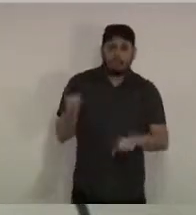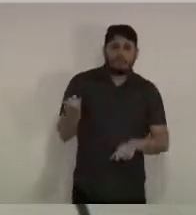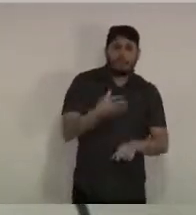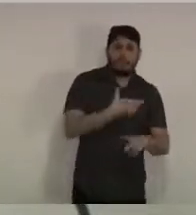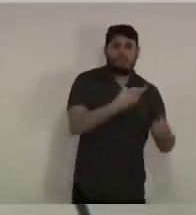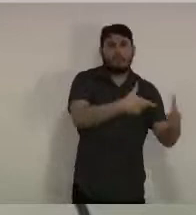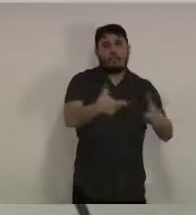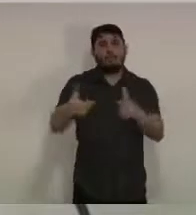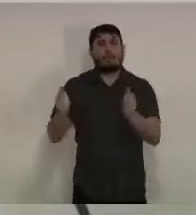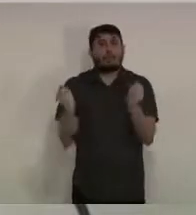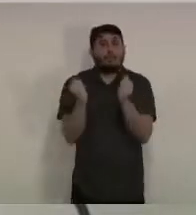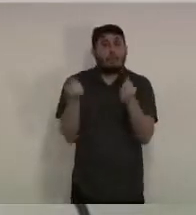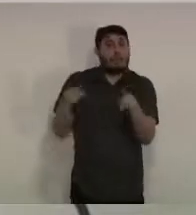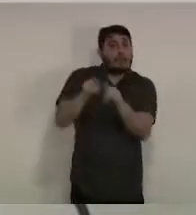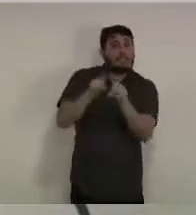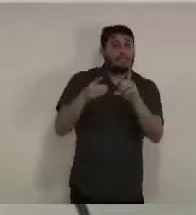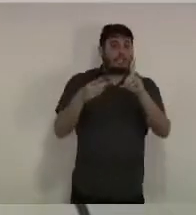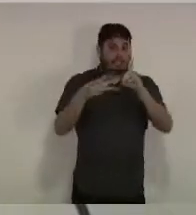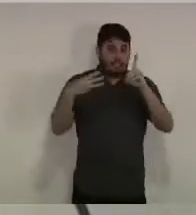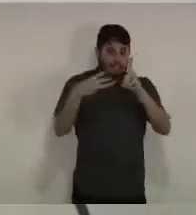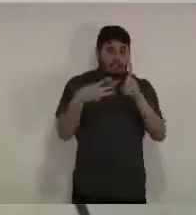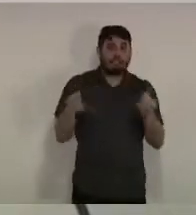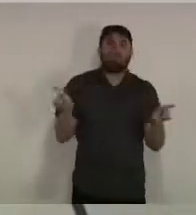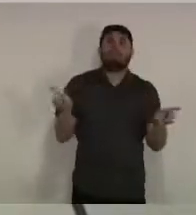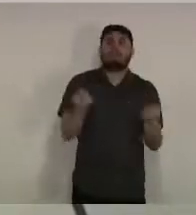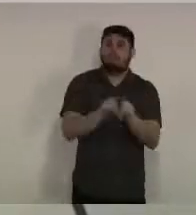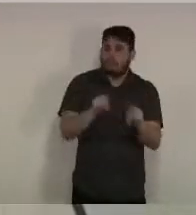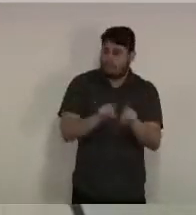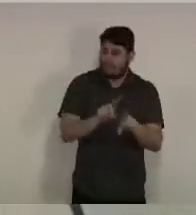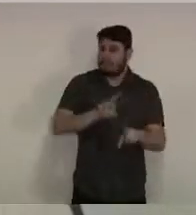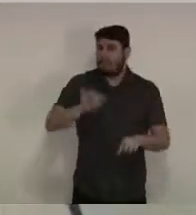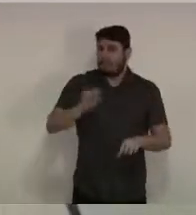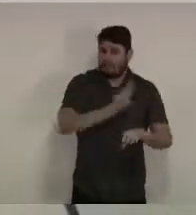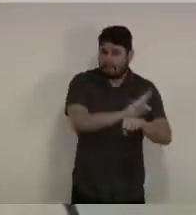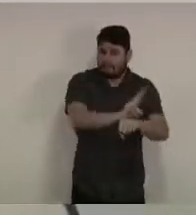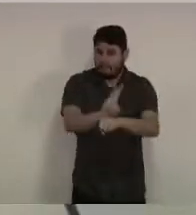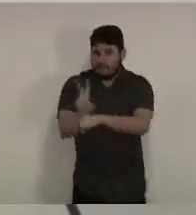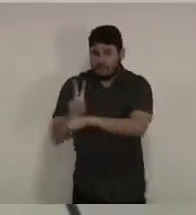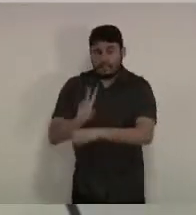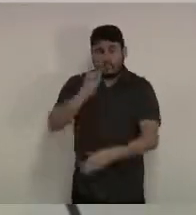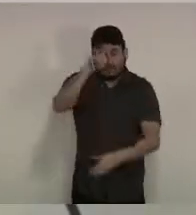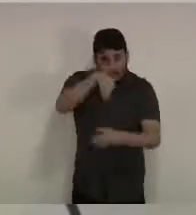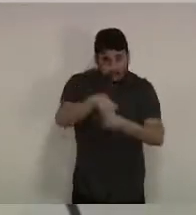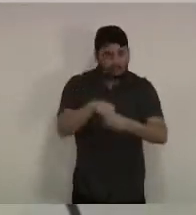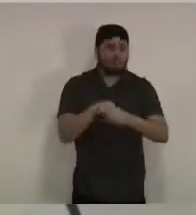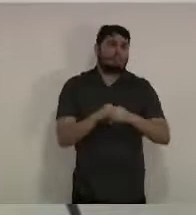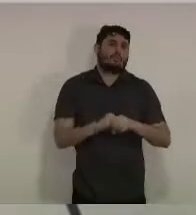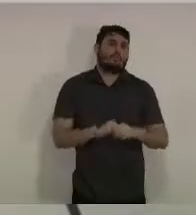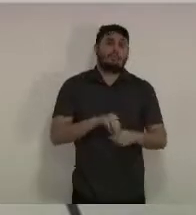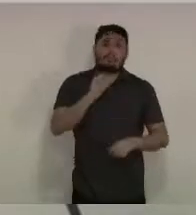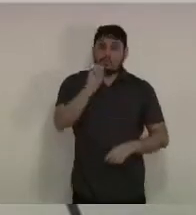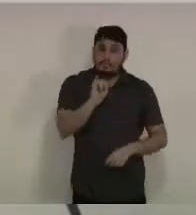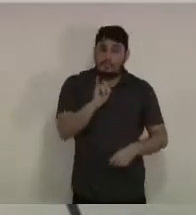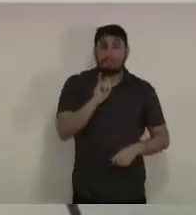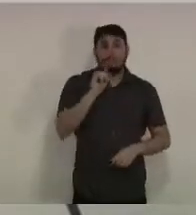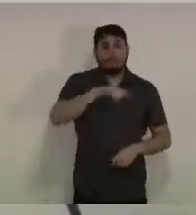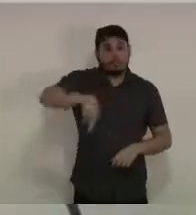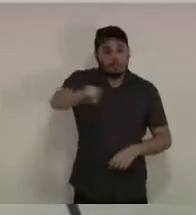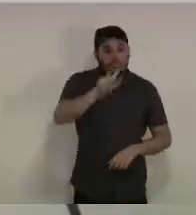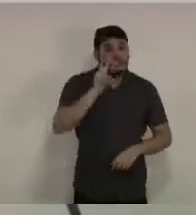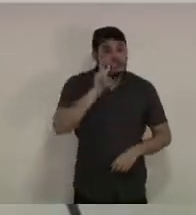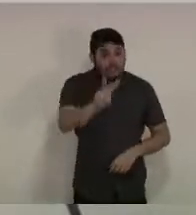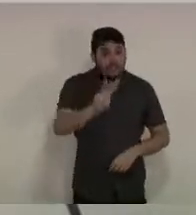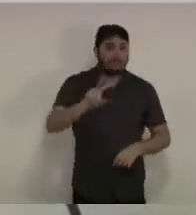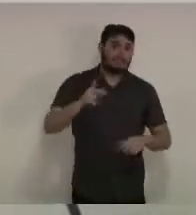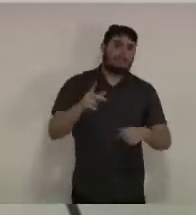a gente vai comunicar às empresas e também estar presente junto à população dando essa informação de que elas devem ficar em